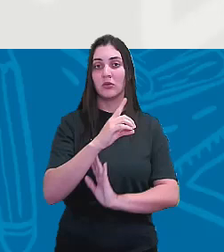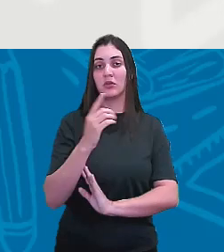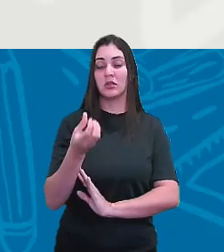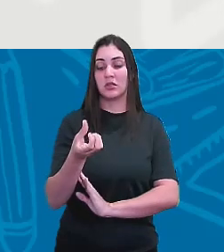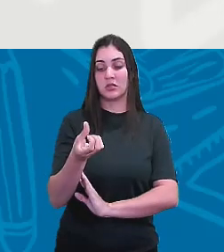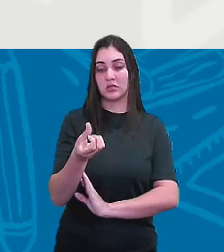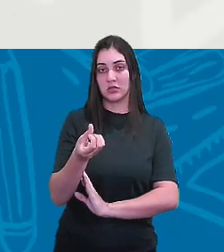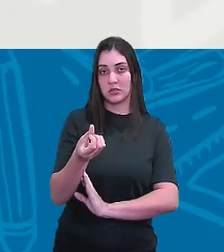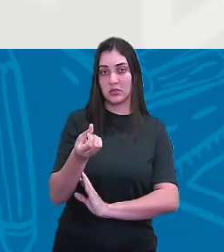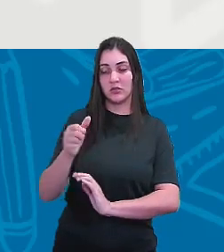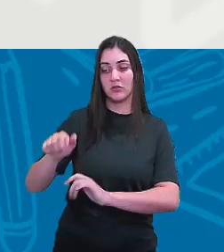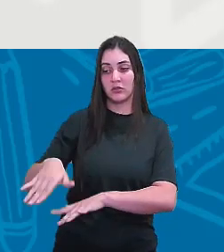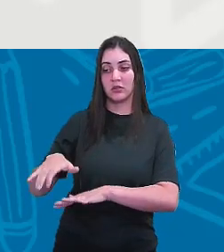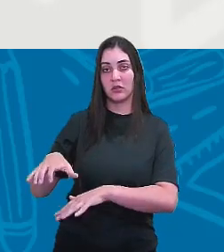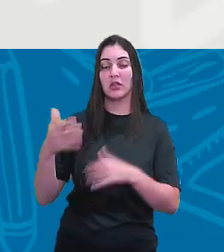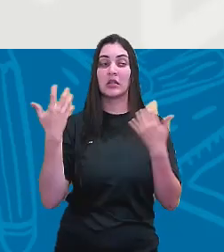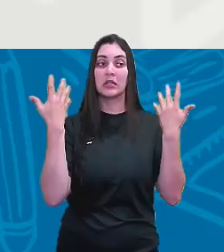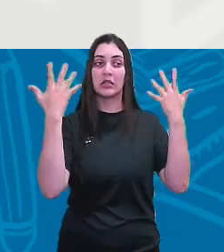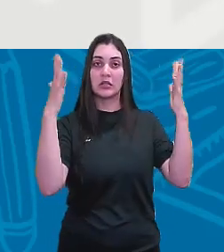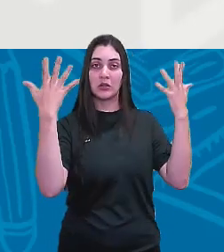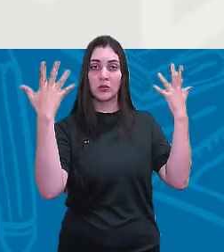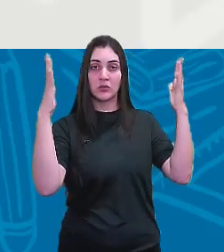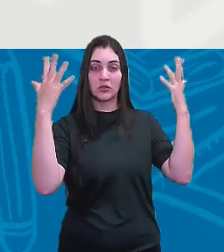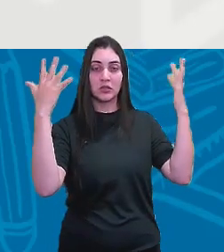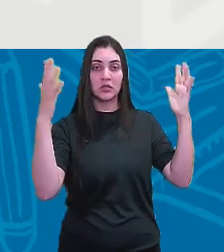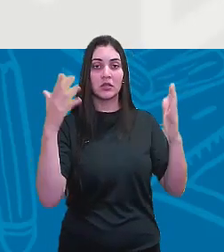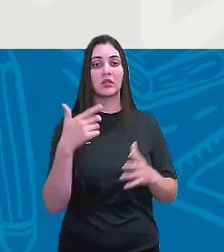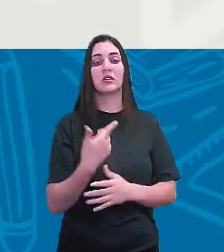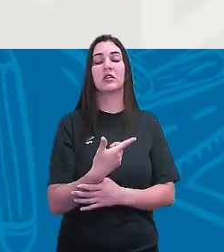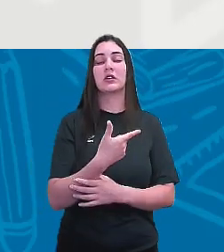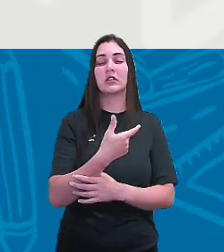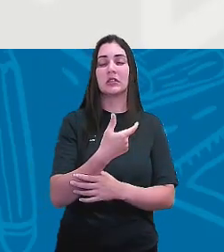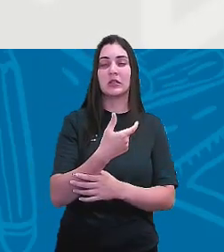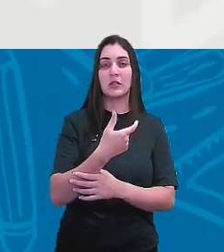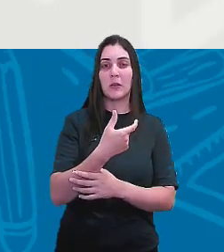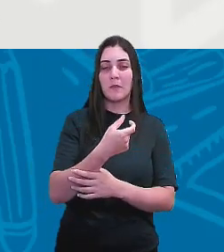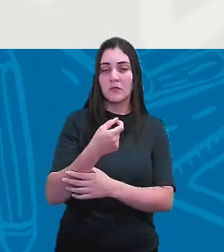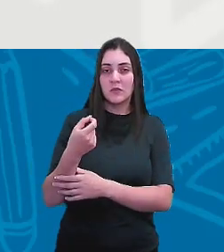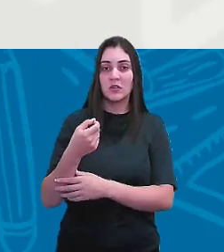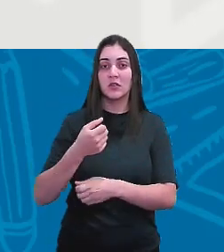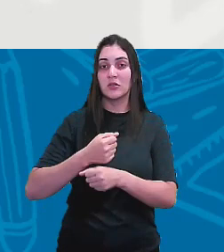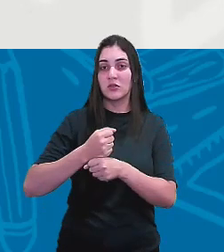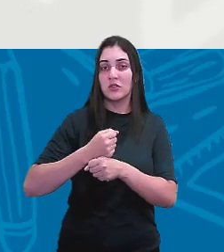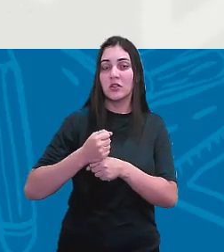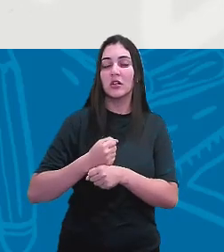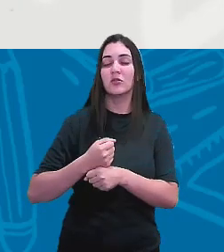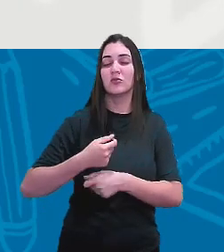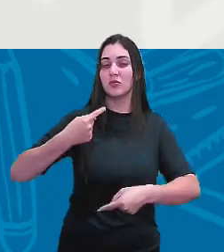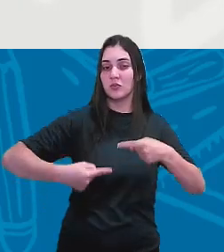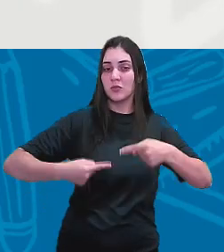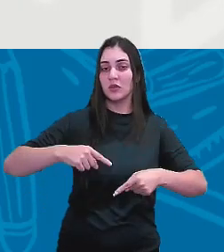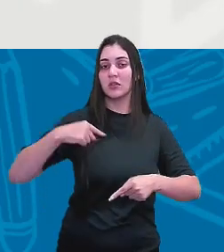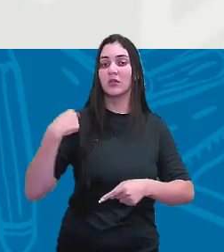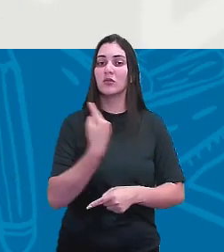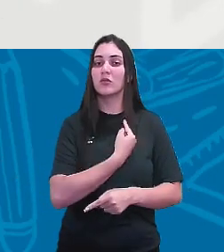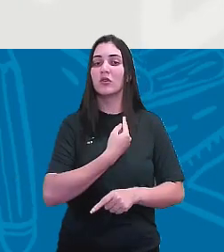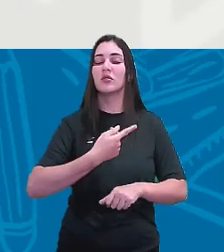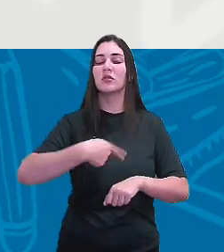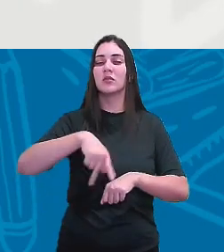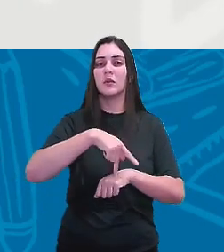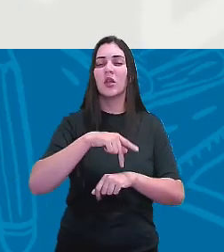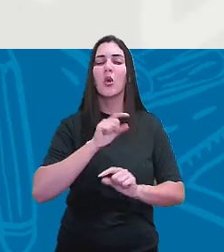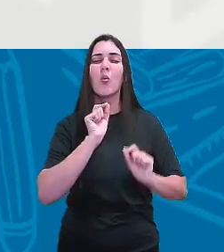essa comemoração do bicentenário de emancipação política do nosso país. E o que é que essa cidade tem de tão